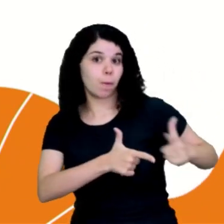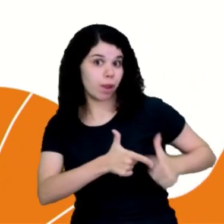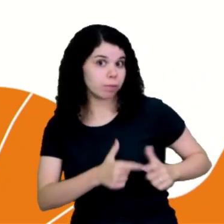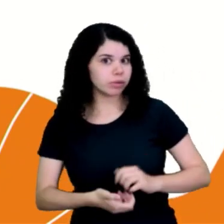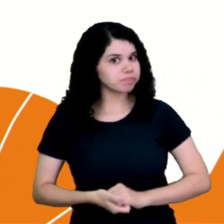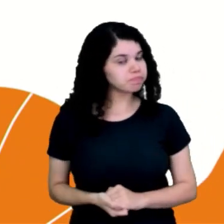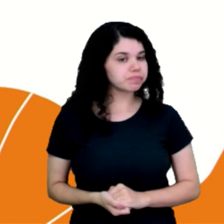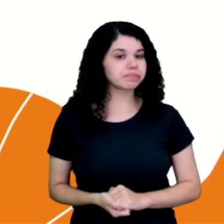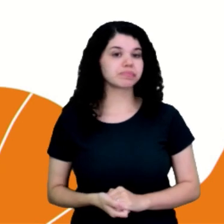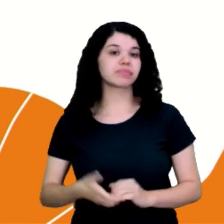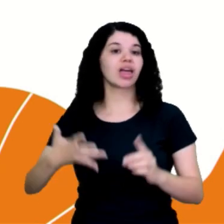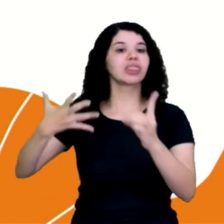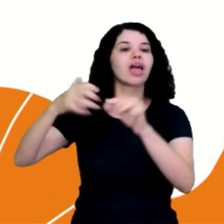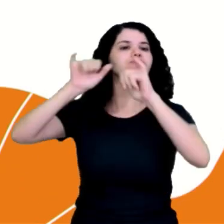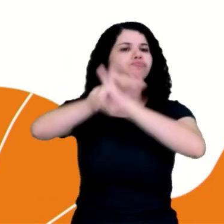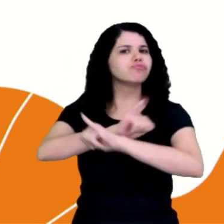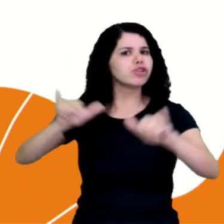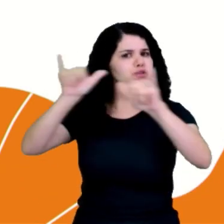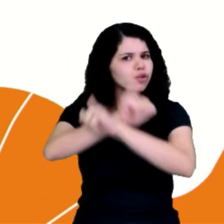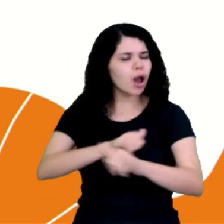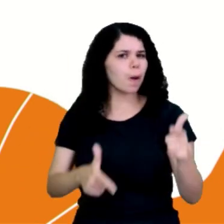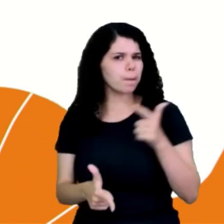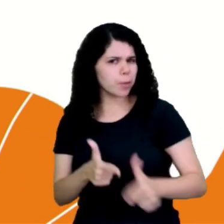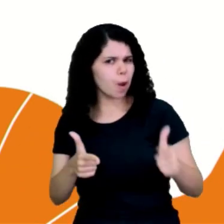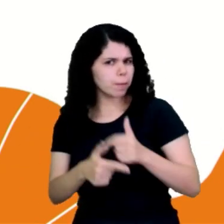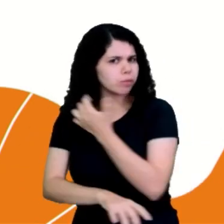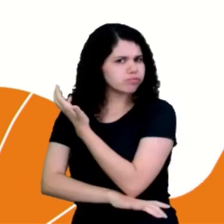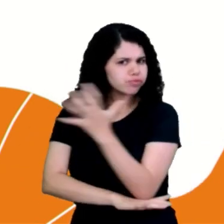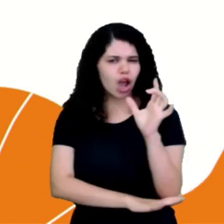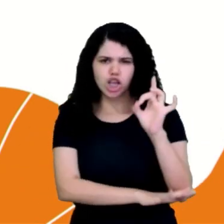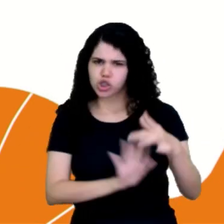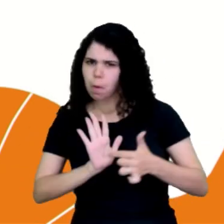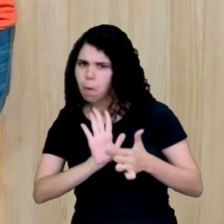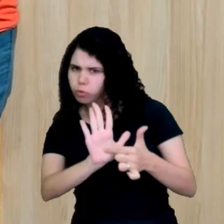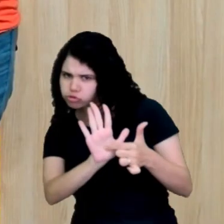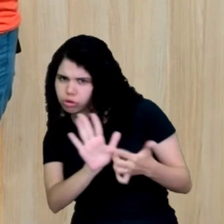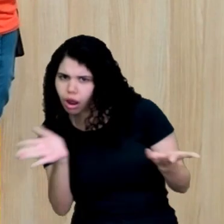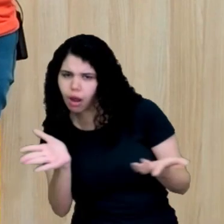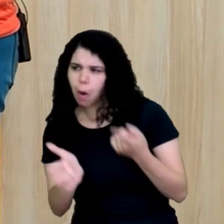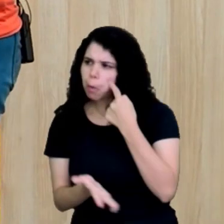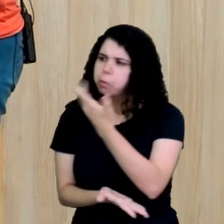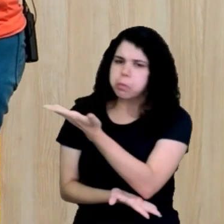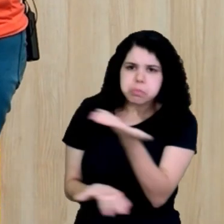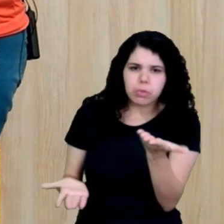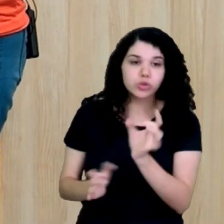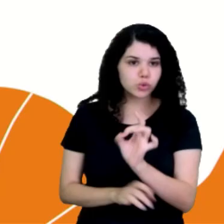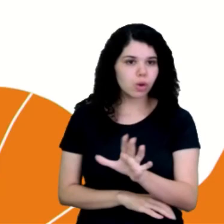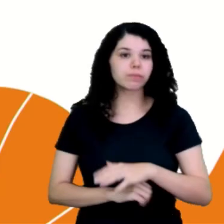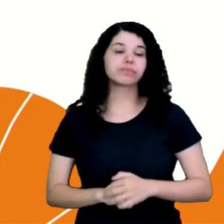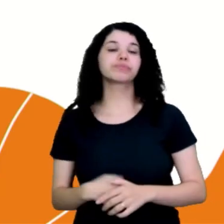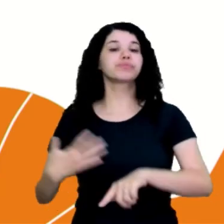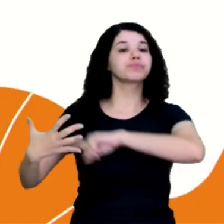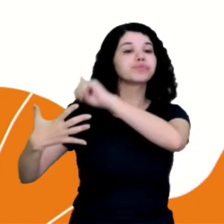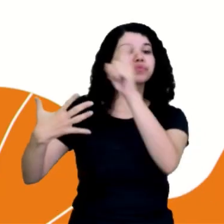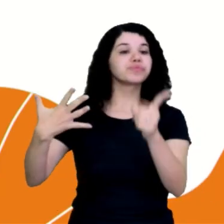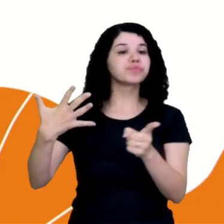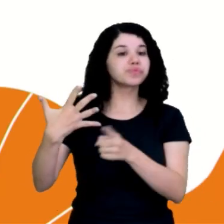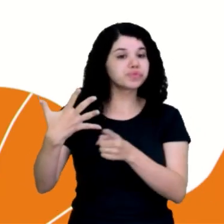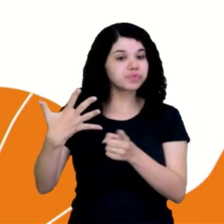D, divulgar um problema ambiental. Será que é somente mostrar, divulgar e dizer, olha, está aí pronto? Ou letra E,